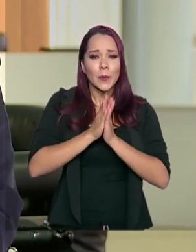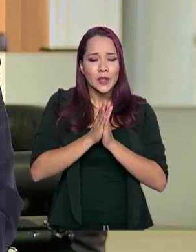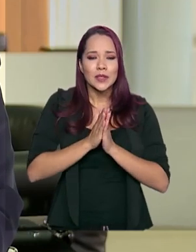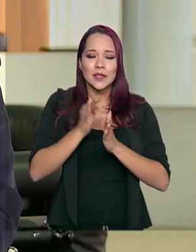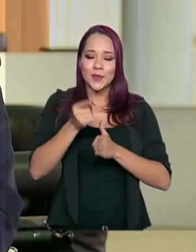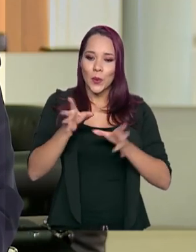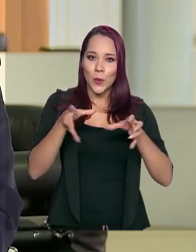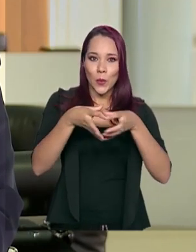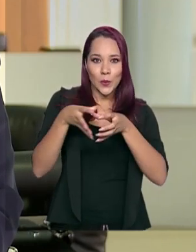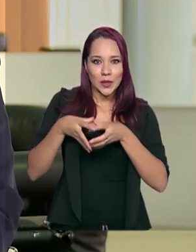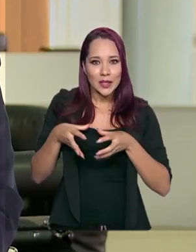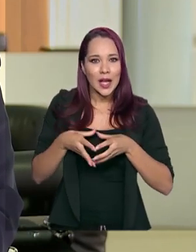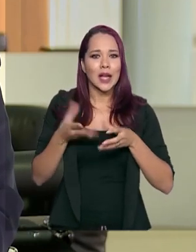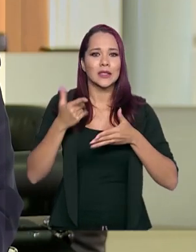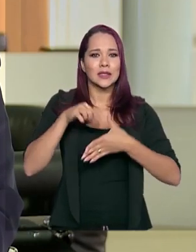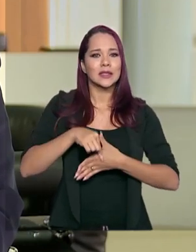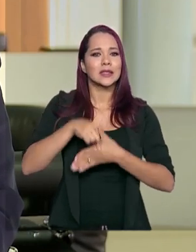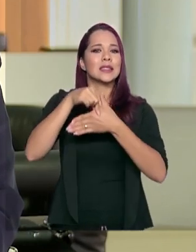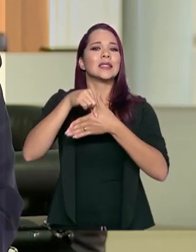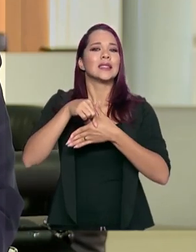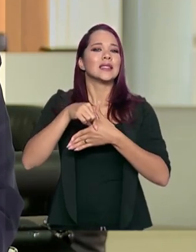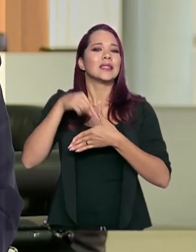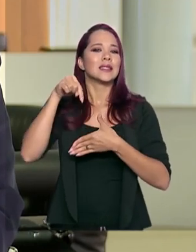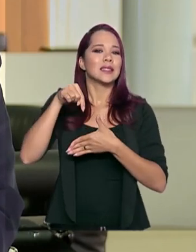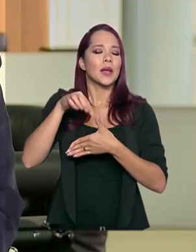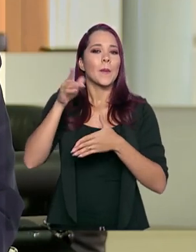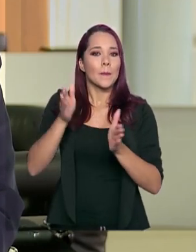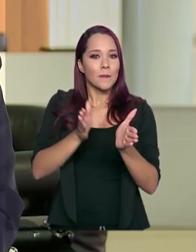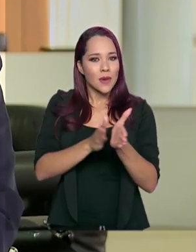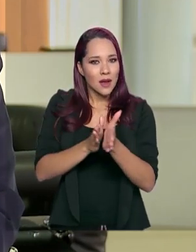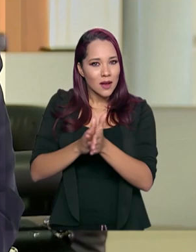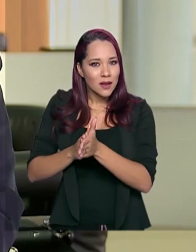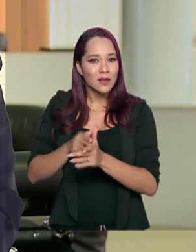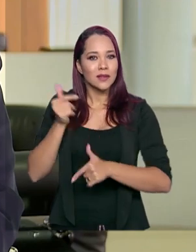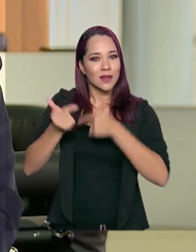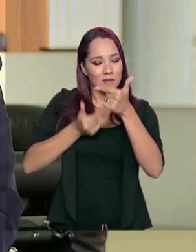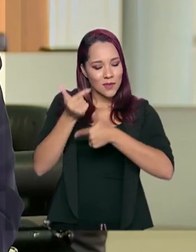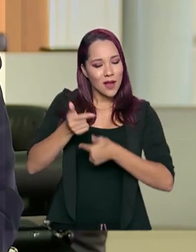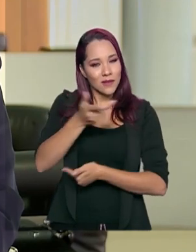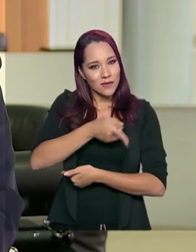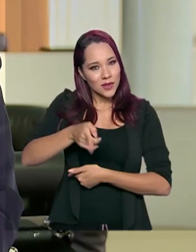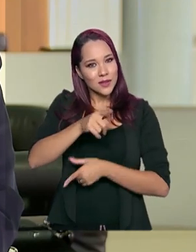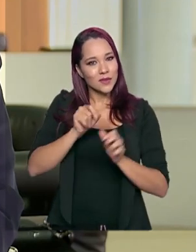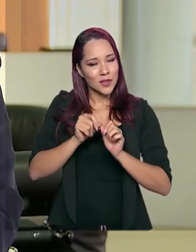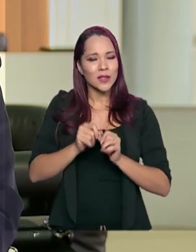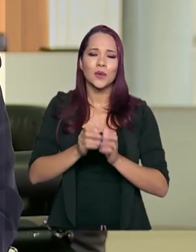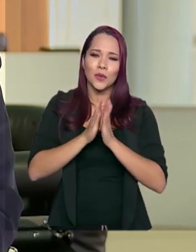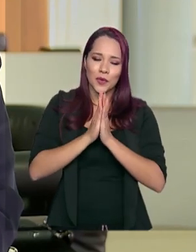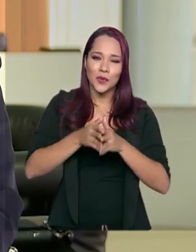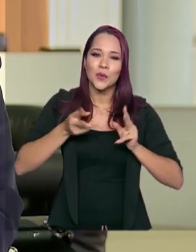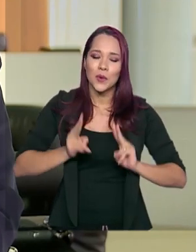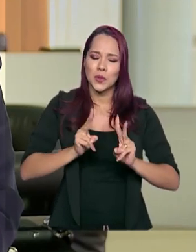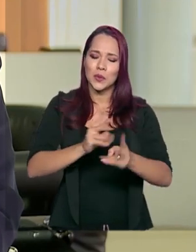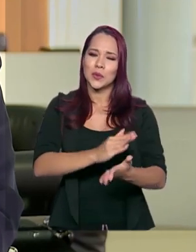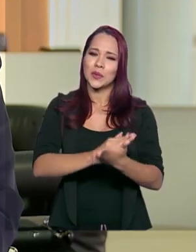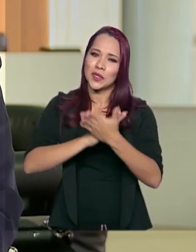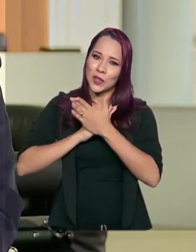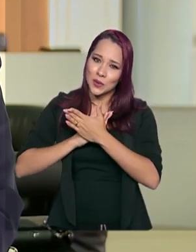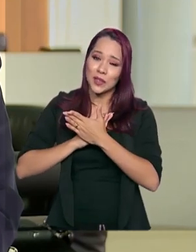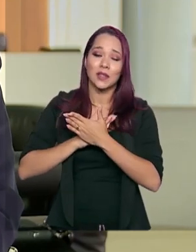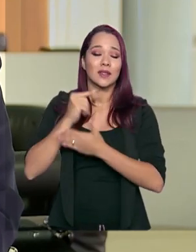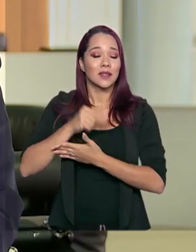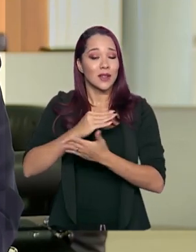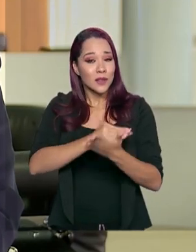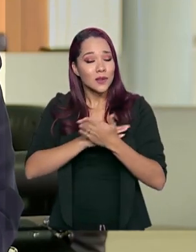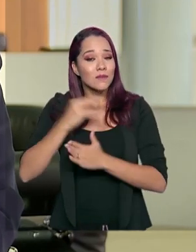para as minhas comunidades, nossas lideranças e nossos caciques. Parabéns pelo trabalho que vocês vêm realizando e, por favor, continue nos ajudando. Essa